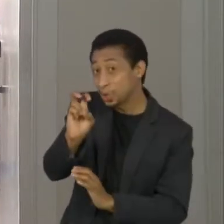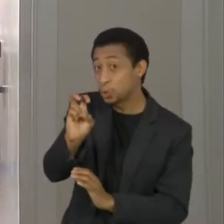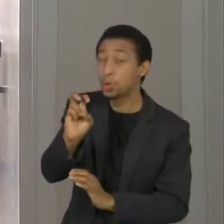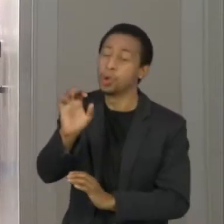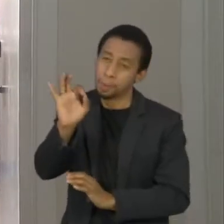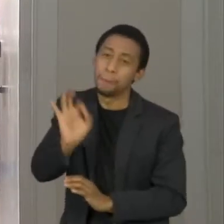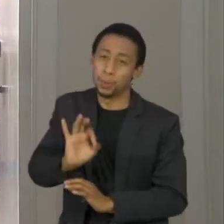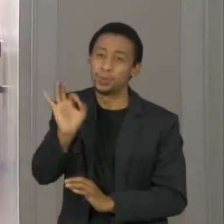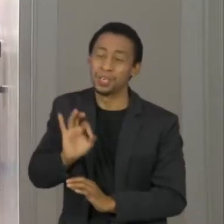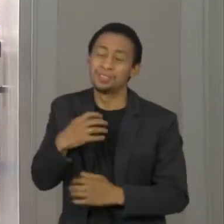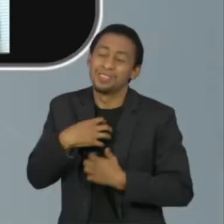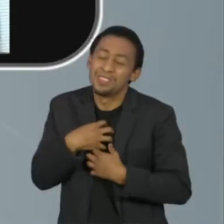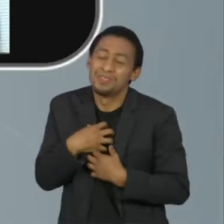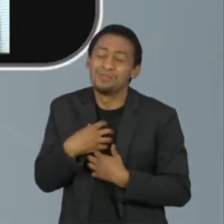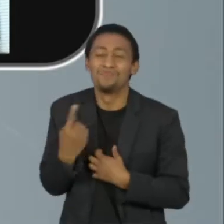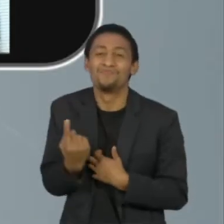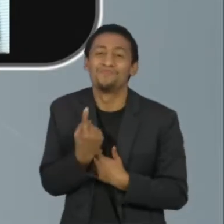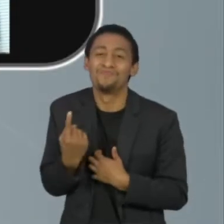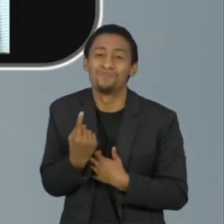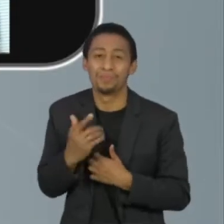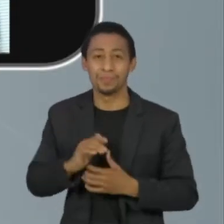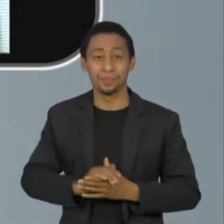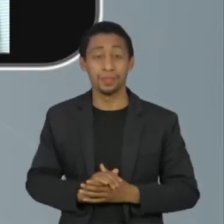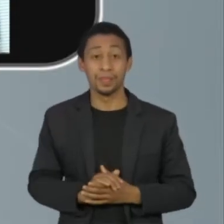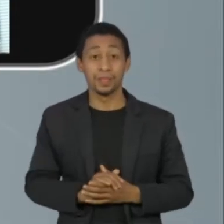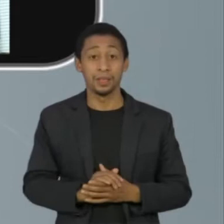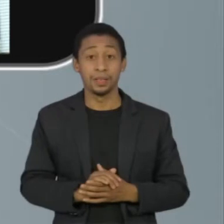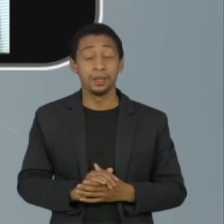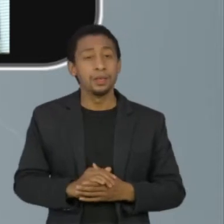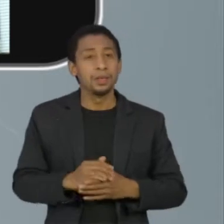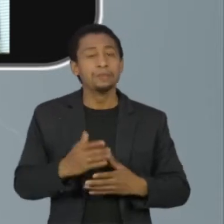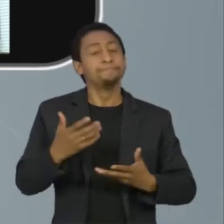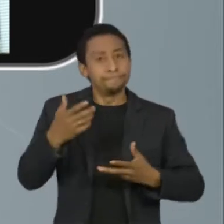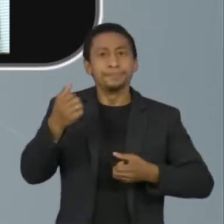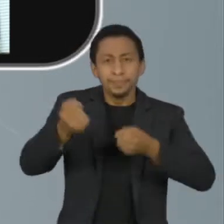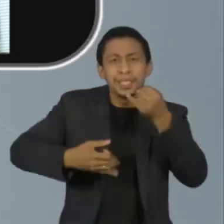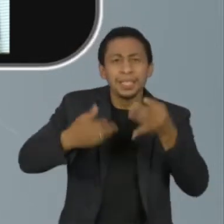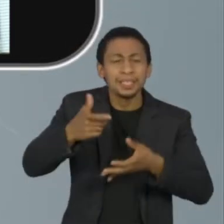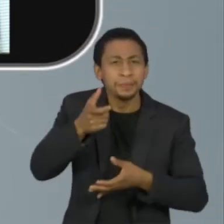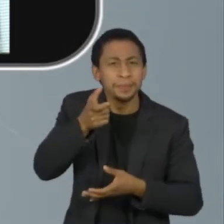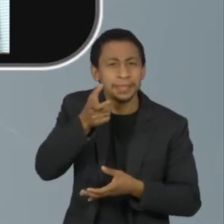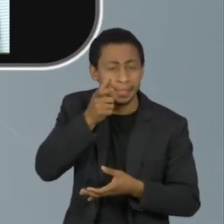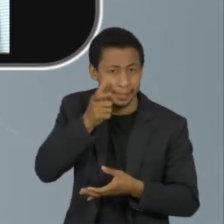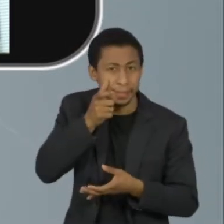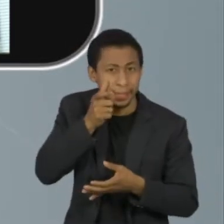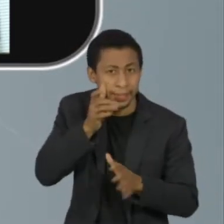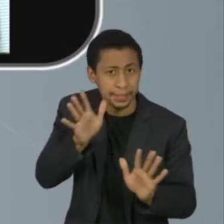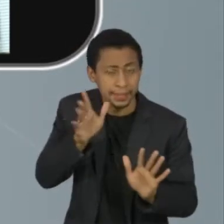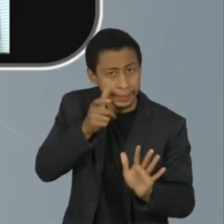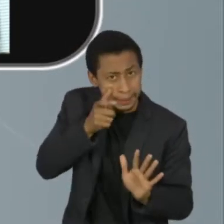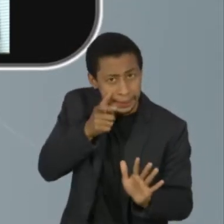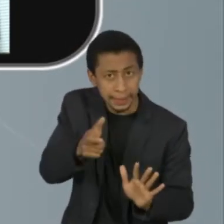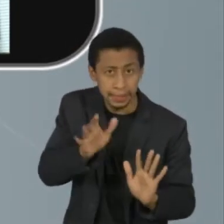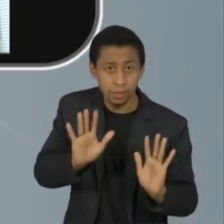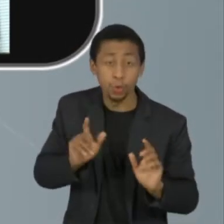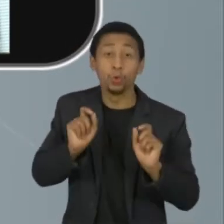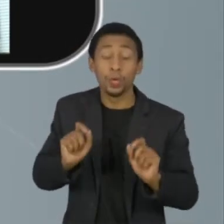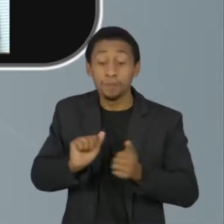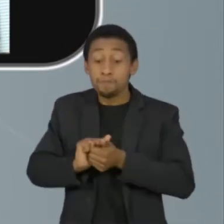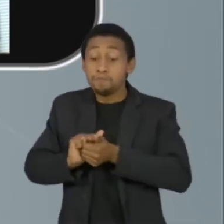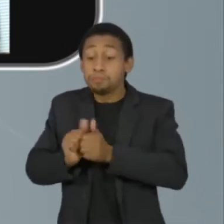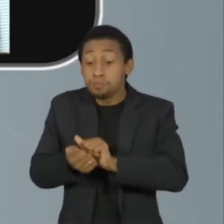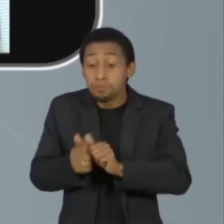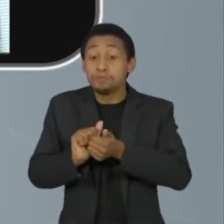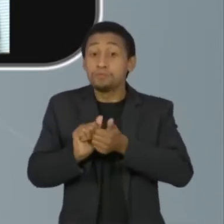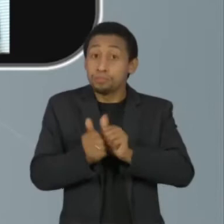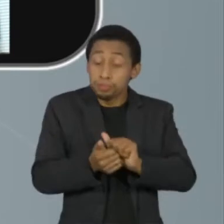relataram sentir solidão. Isto tem explicações bastante interessantes no que diz respeito à adaptabilidade do idoso e,